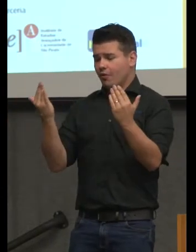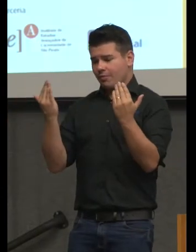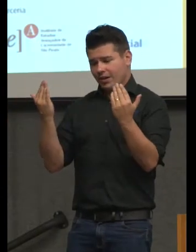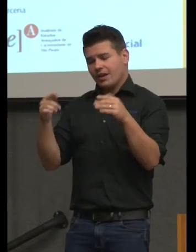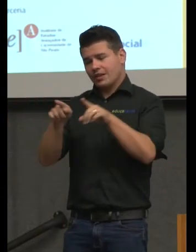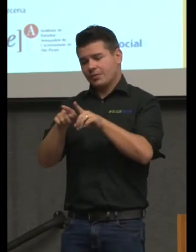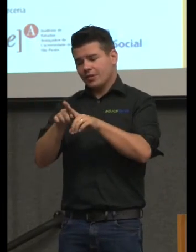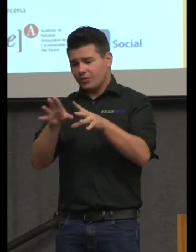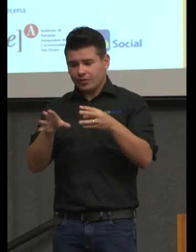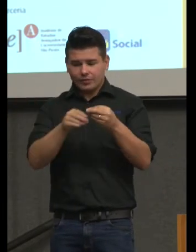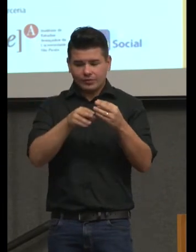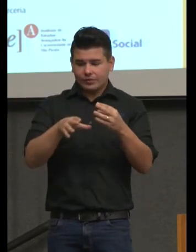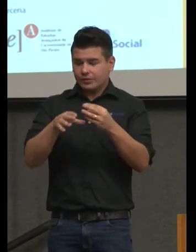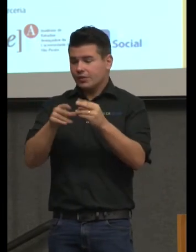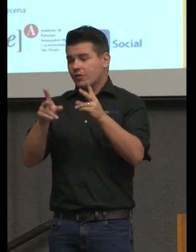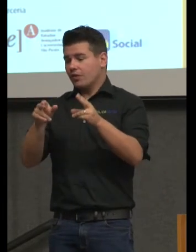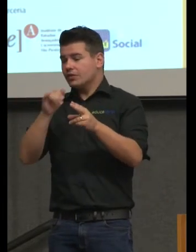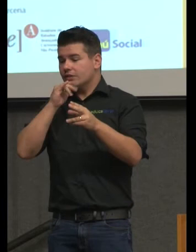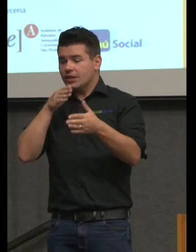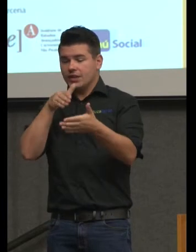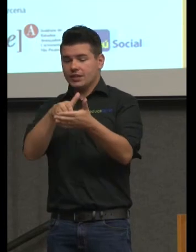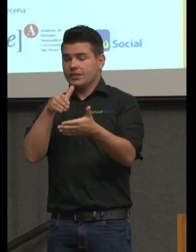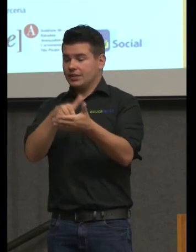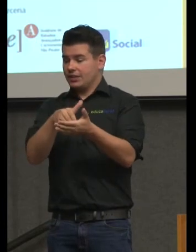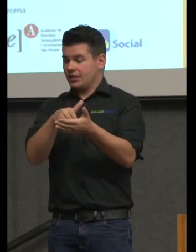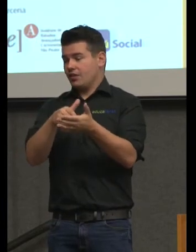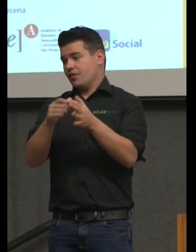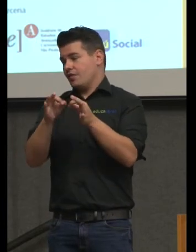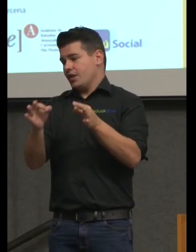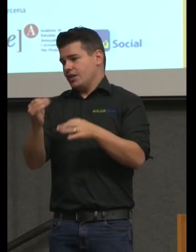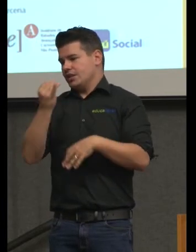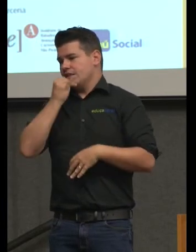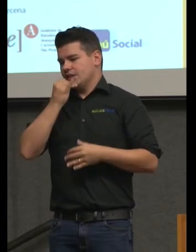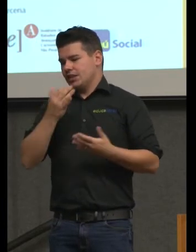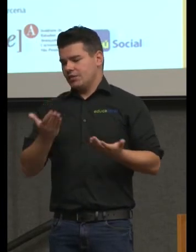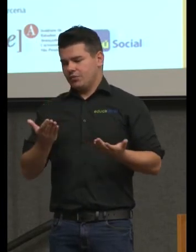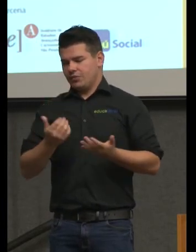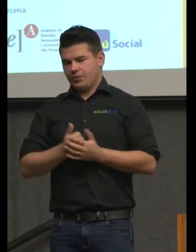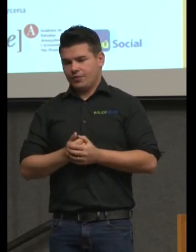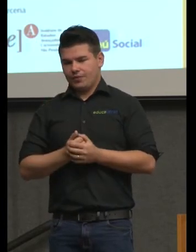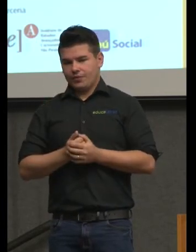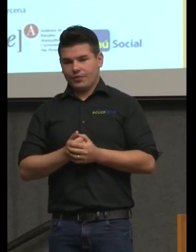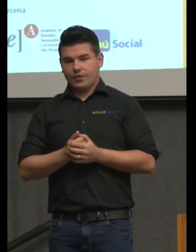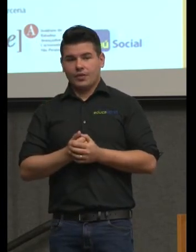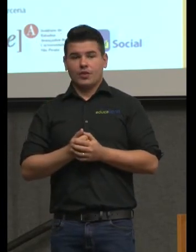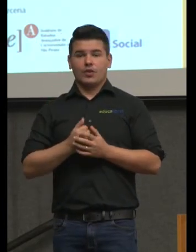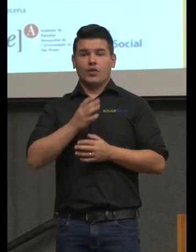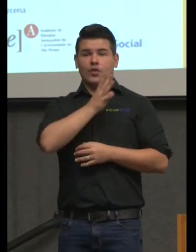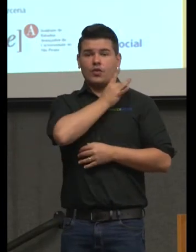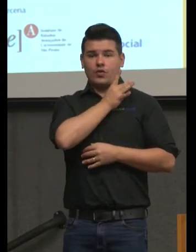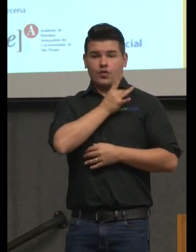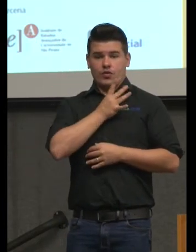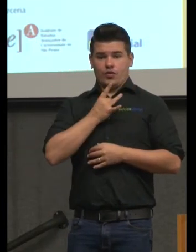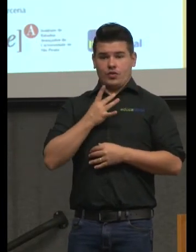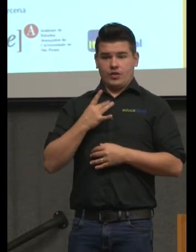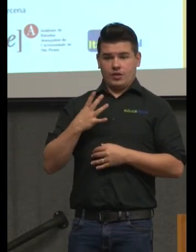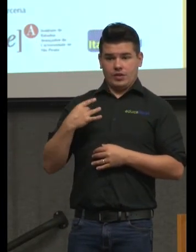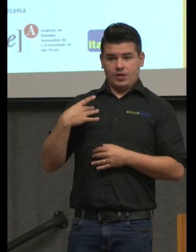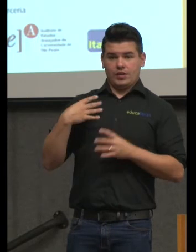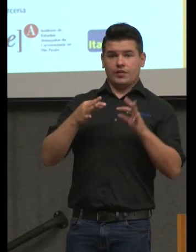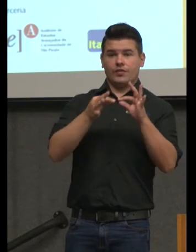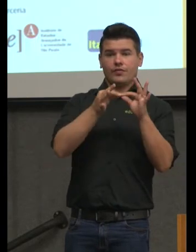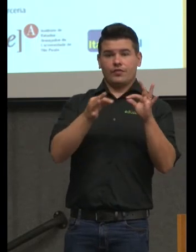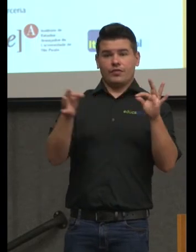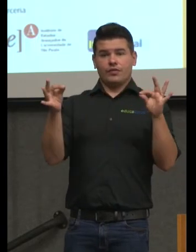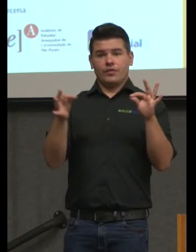quando você está restrito a um fio por exemplo uma pedra do colar ela só pode andar no fio